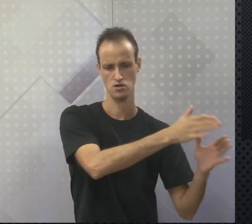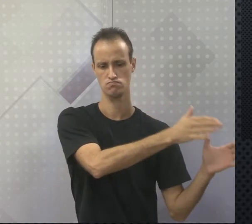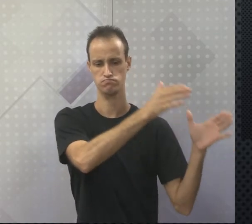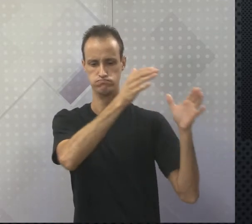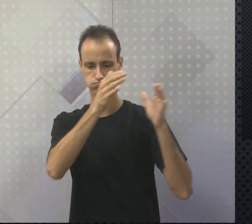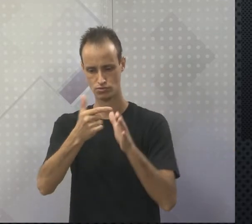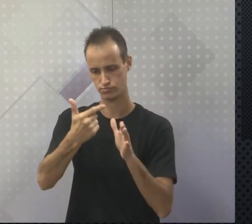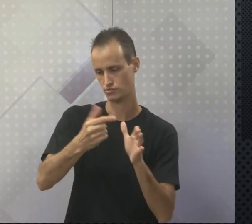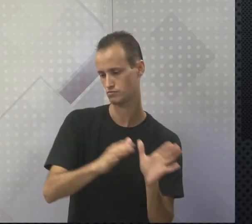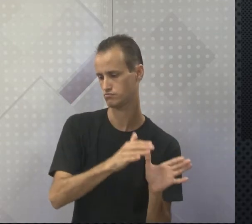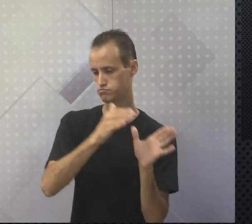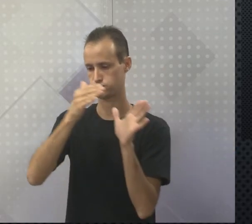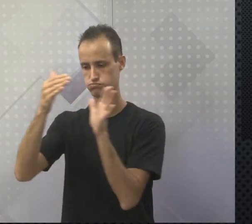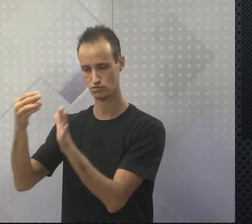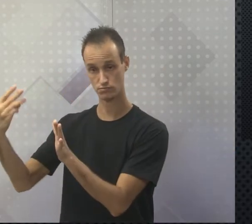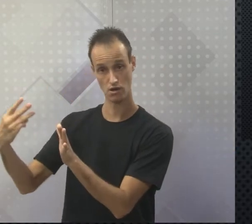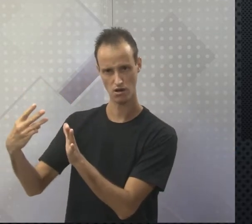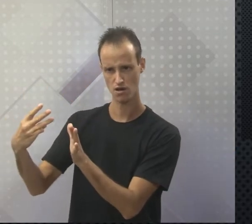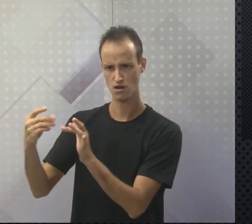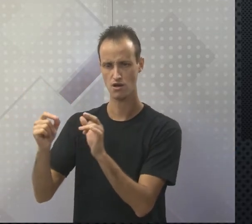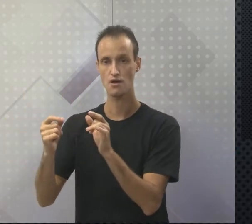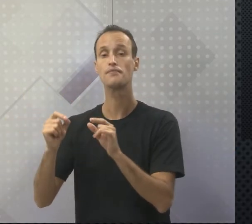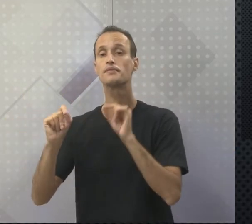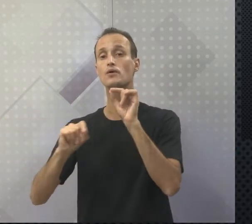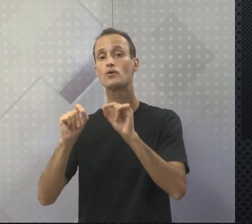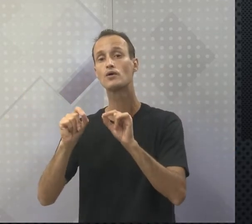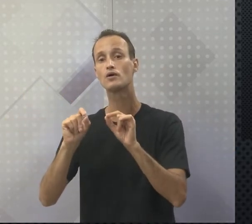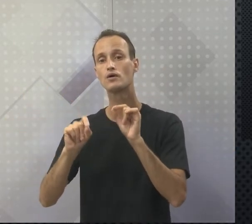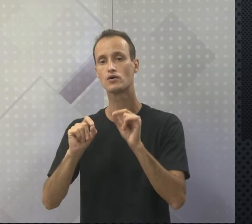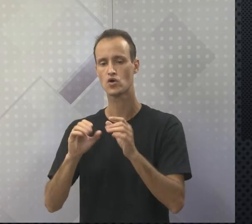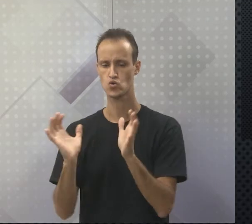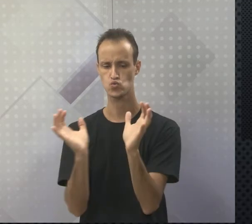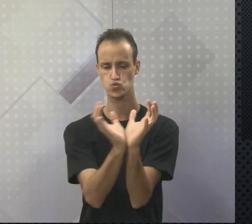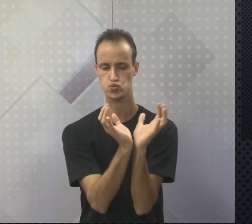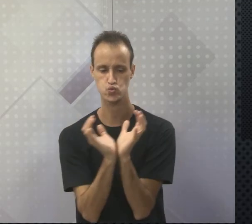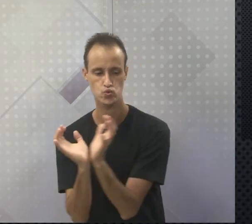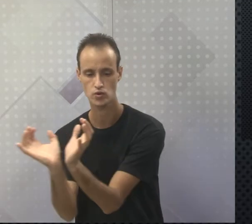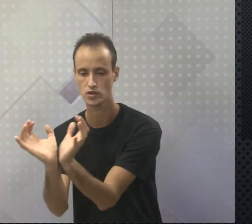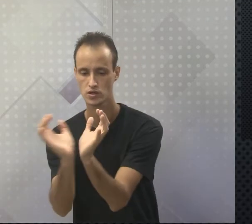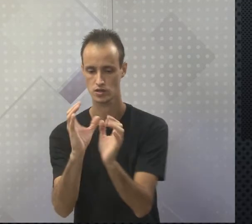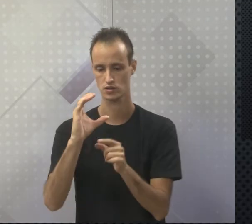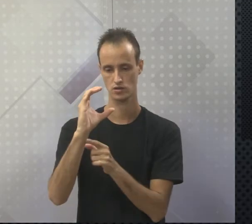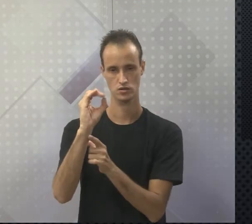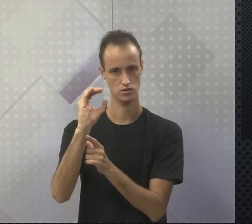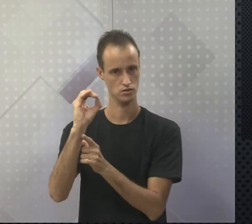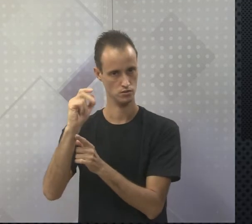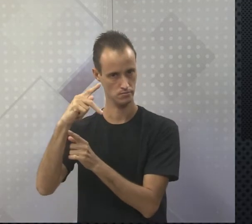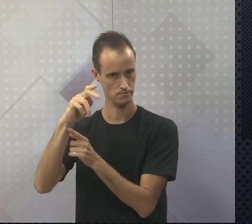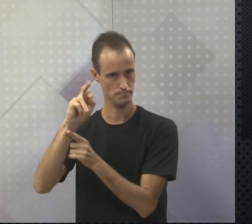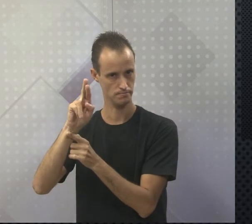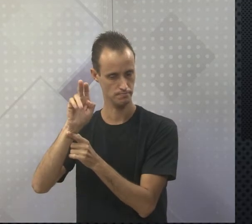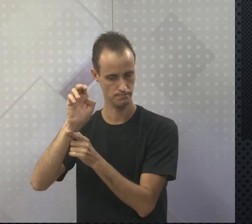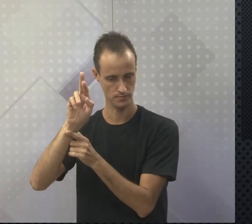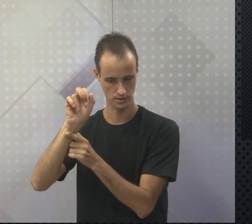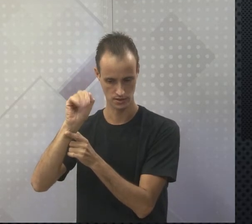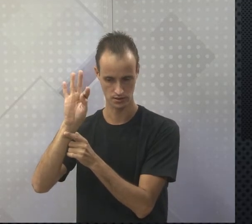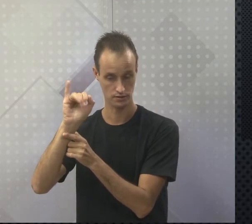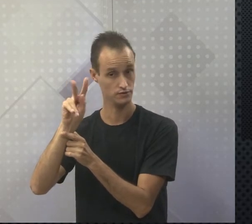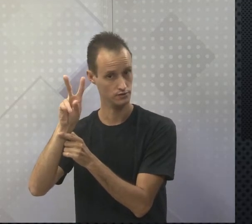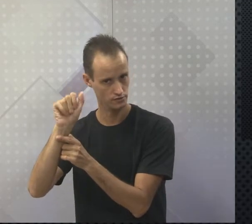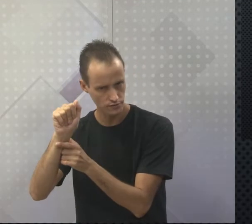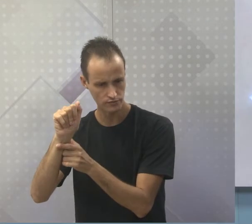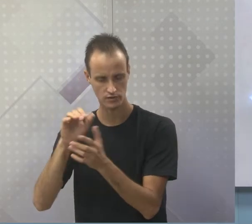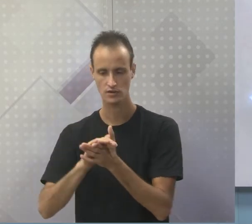secundário e terminando o terciário, a gente tem a participação das cooperativas, participação muito importante nessa cadeia de